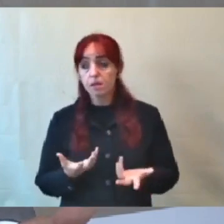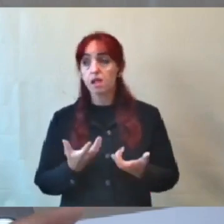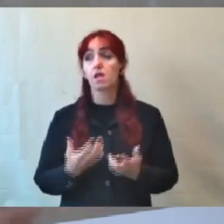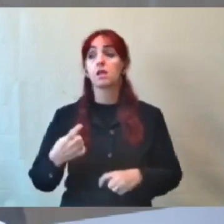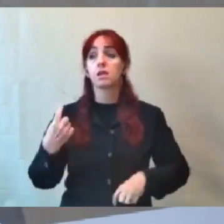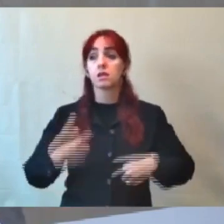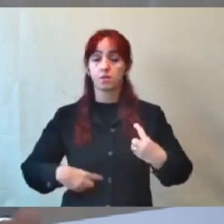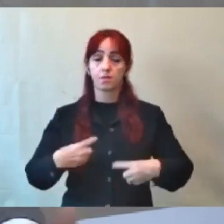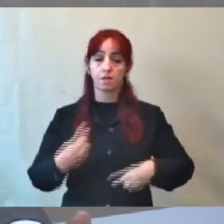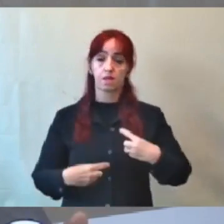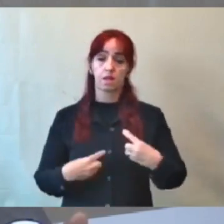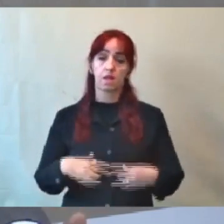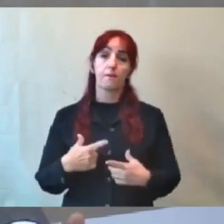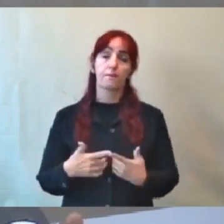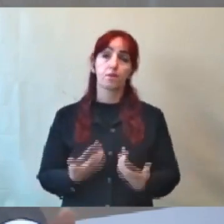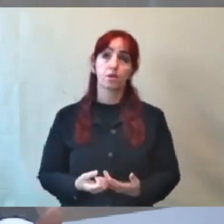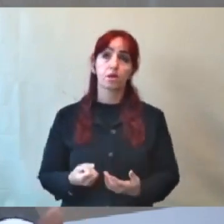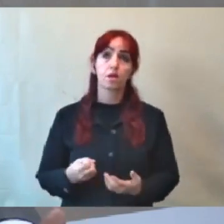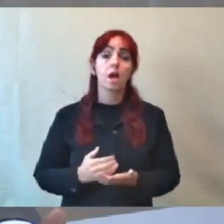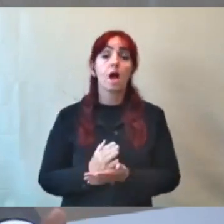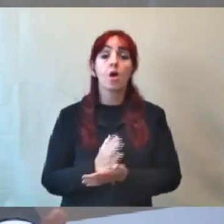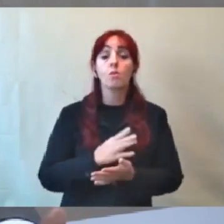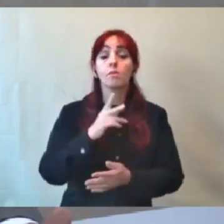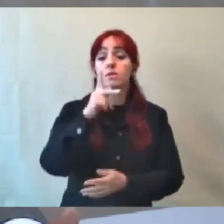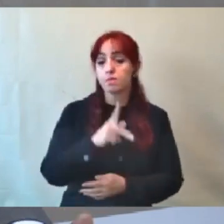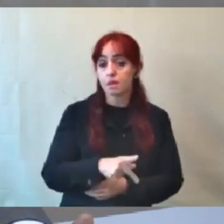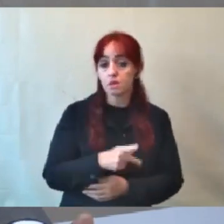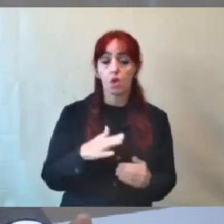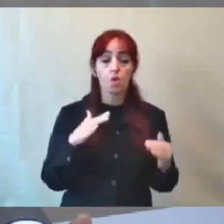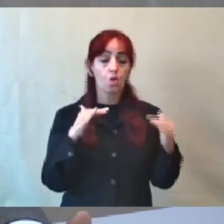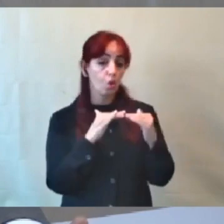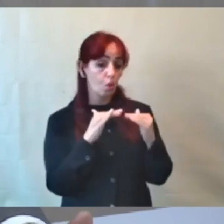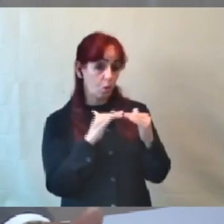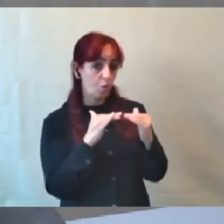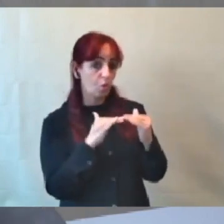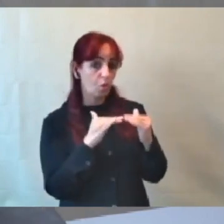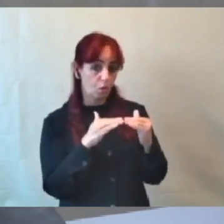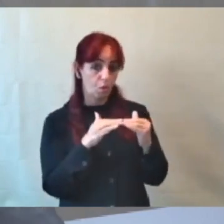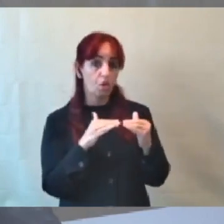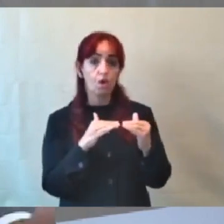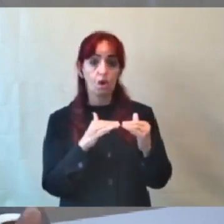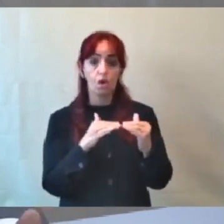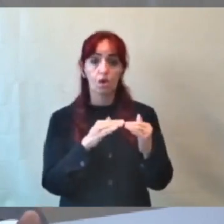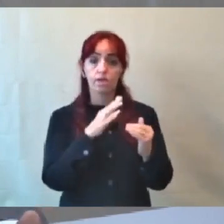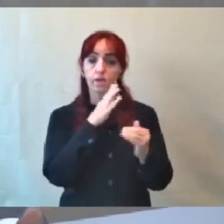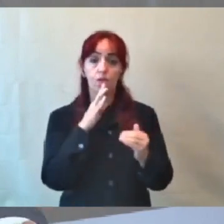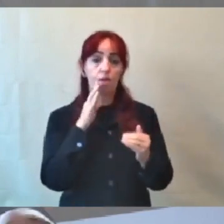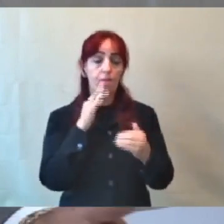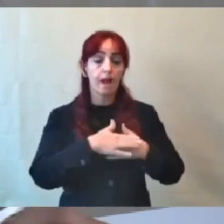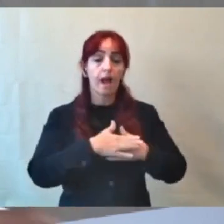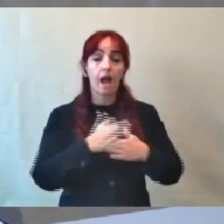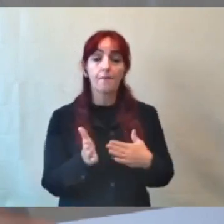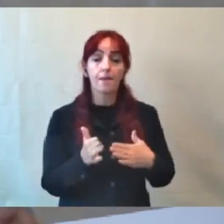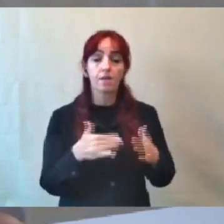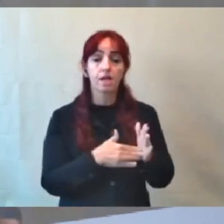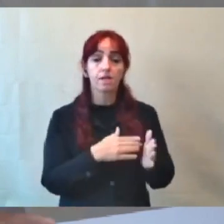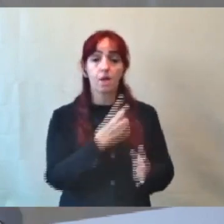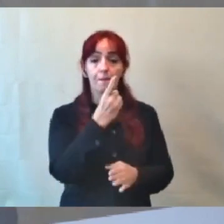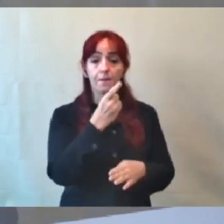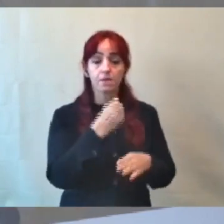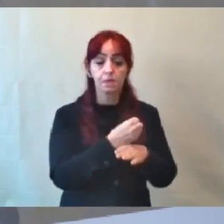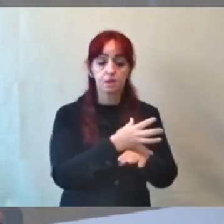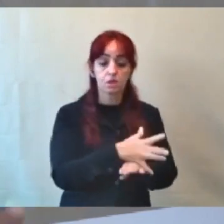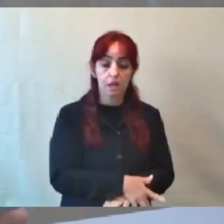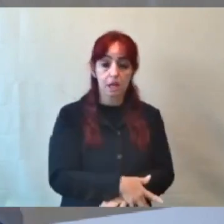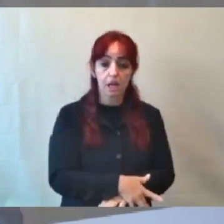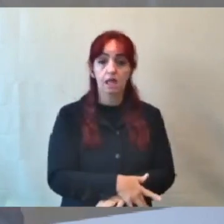porque algumas pessoas concordam que as cadeiras possam ir, e os bares podem ficar abertos até uma hora, e as cadeiras, se eu não me engano, acho que ela